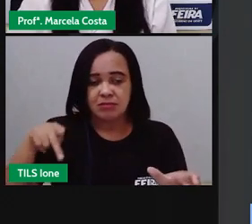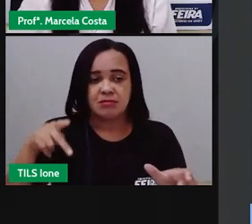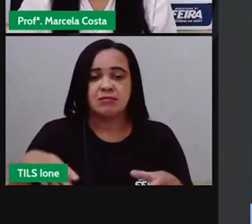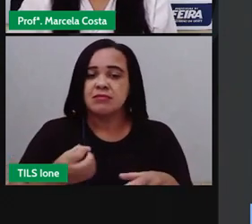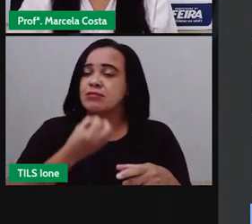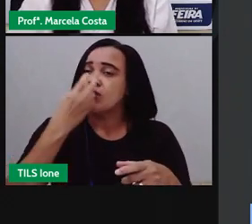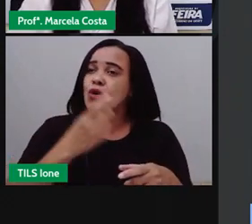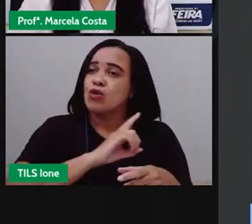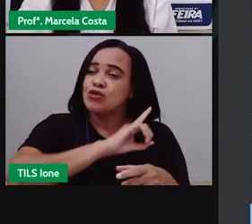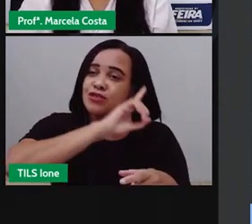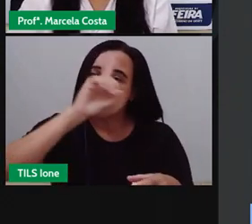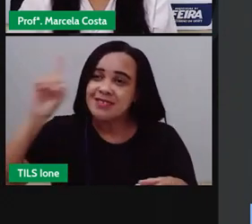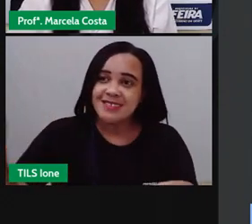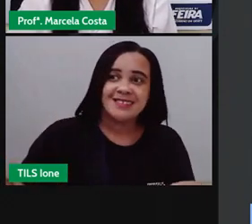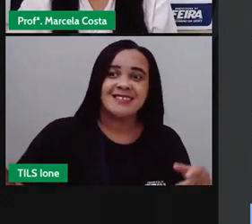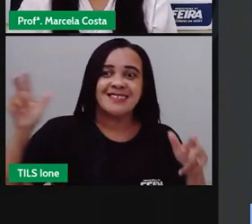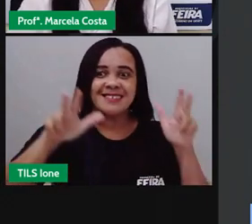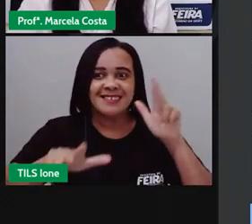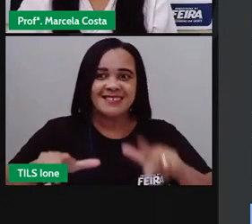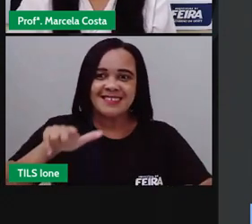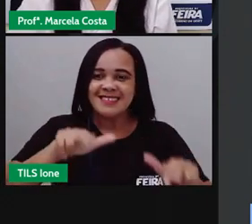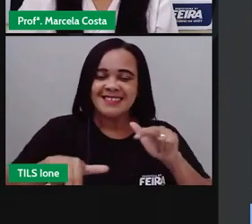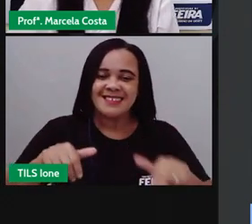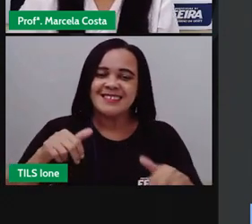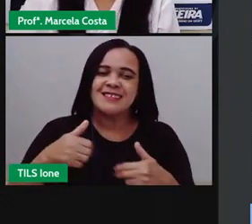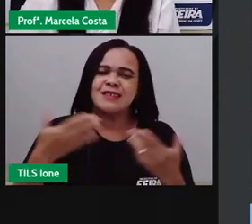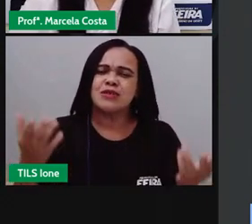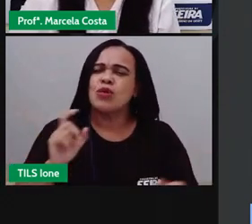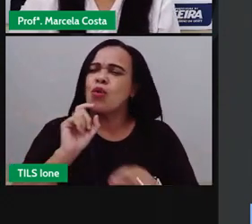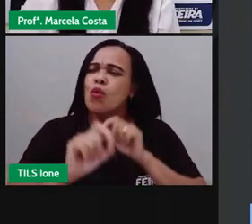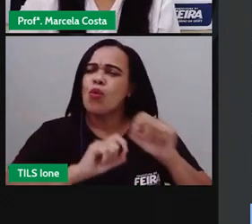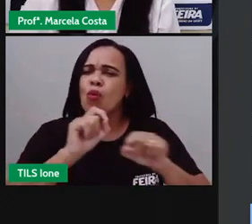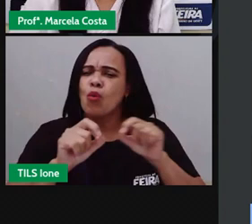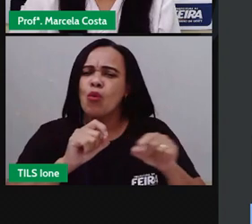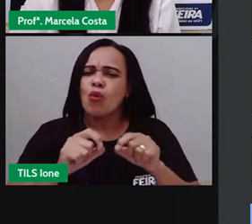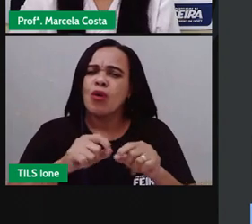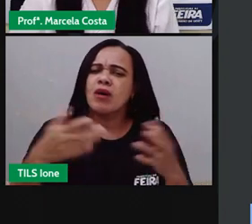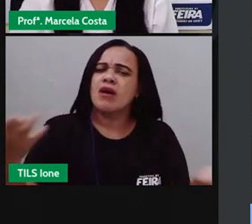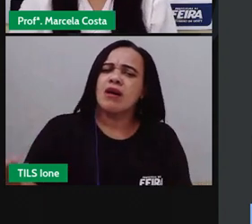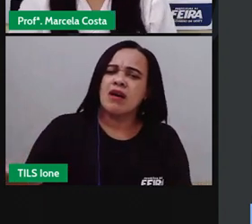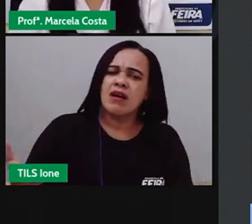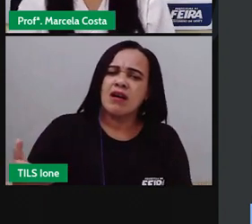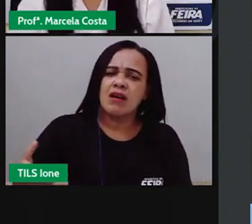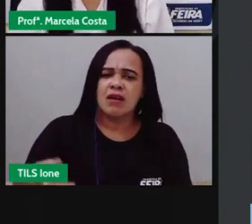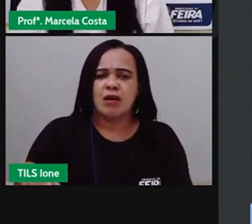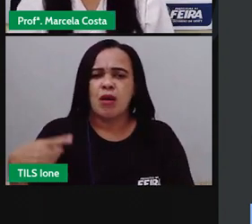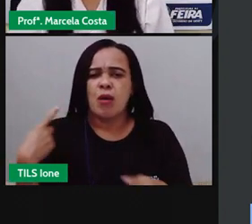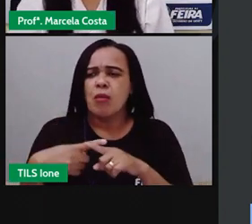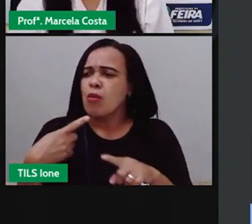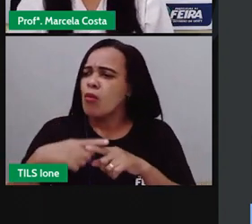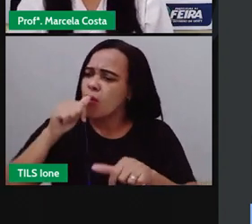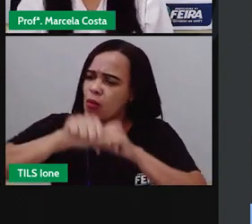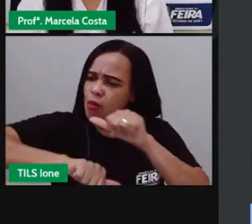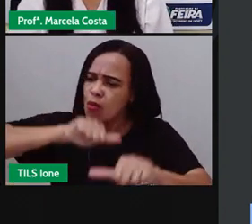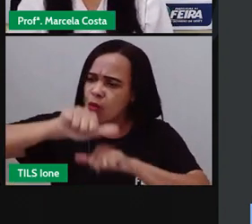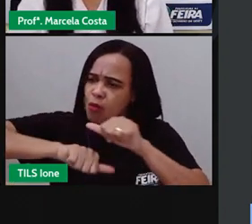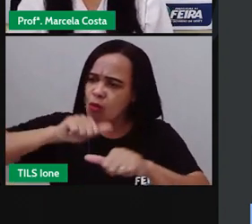Bom dia, camaleão. Mas o que é isso, meu irmão? Por que mudou de cor?